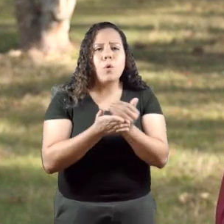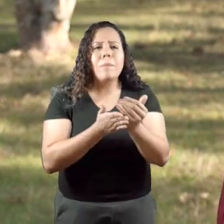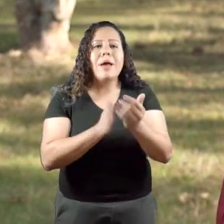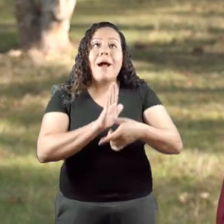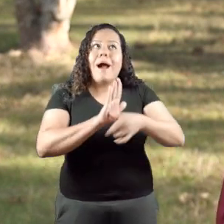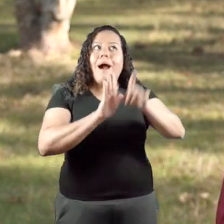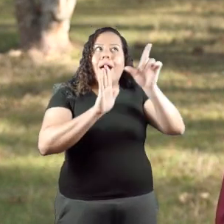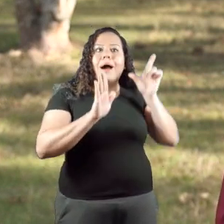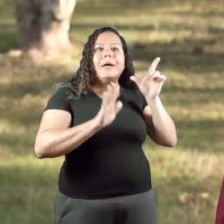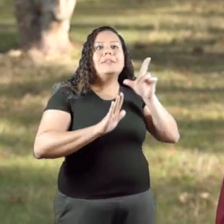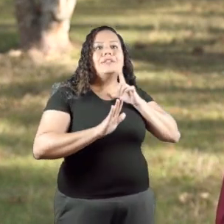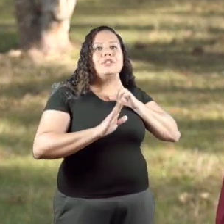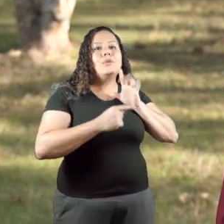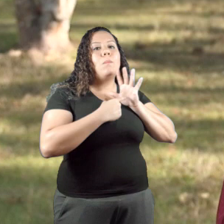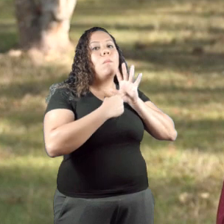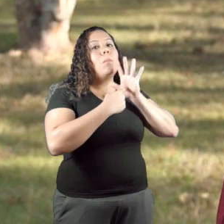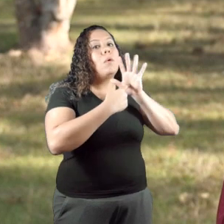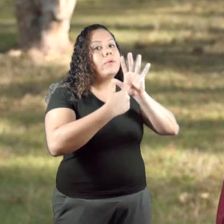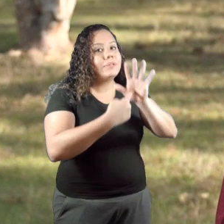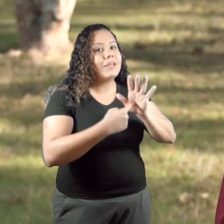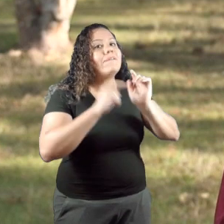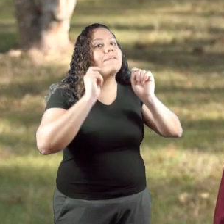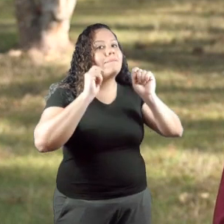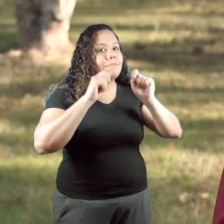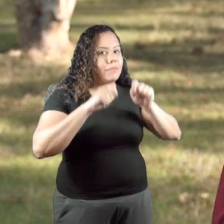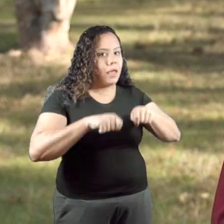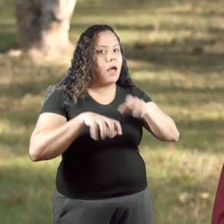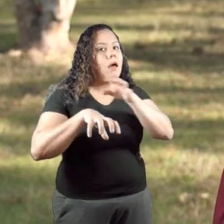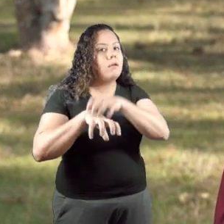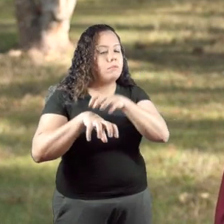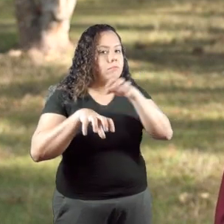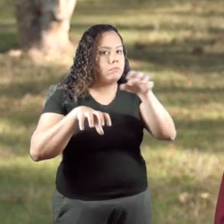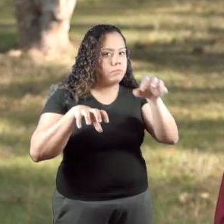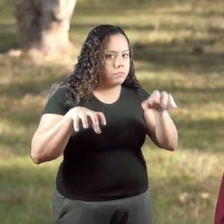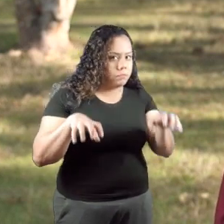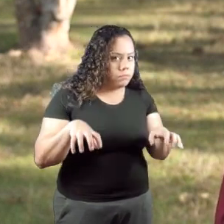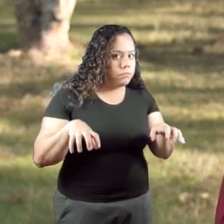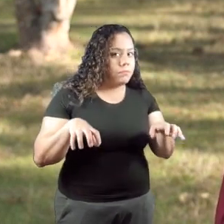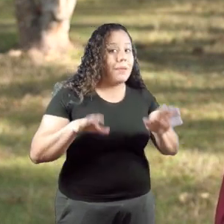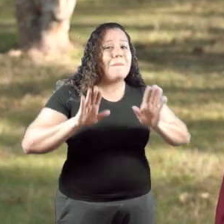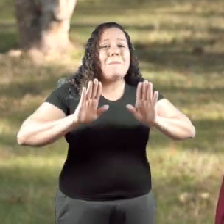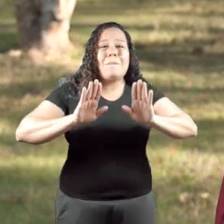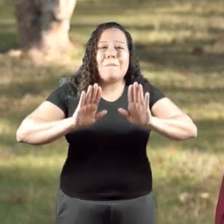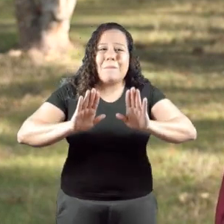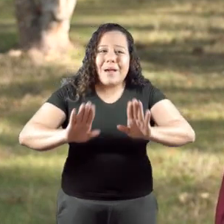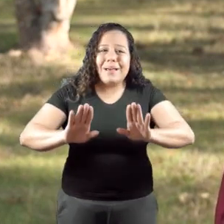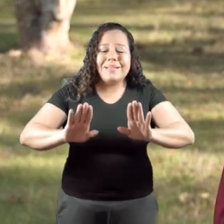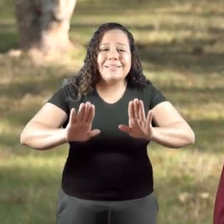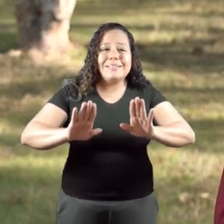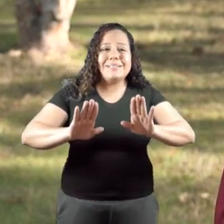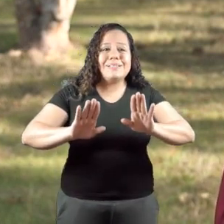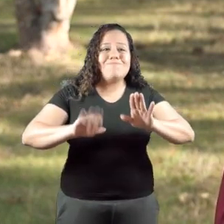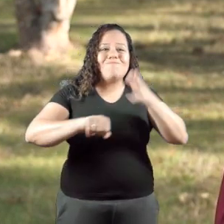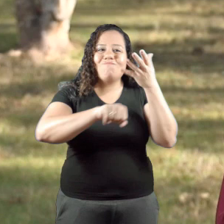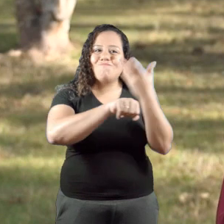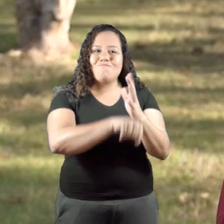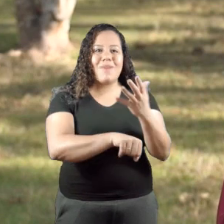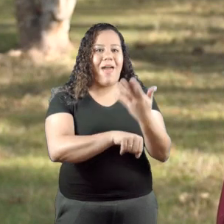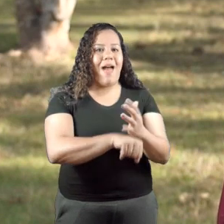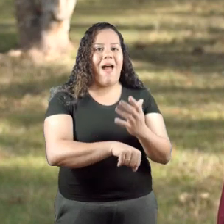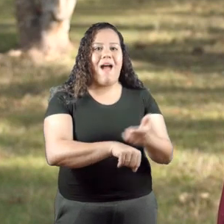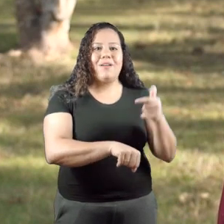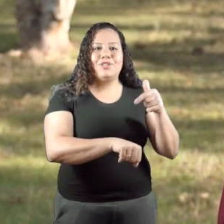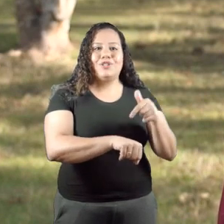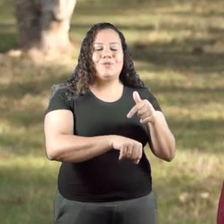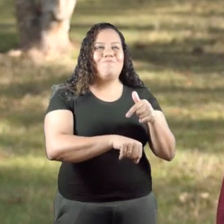que, inicialmente, havia essa indicação para o ensino remoto emergencial, mas que